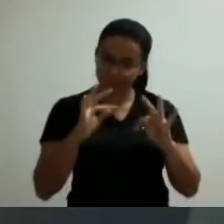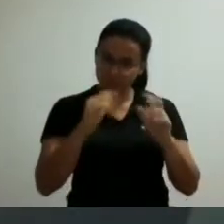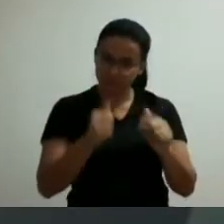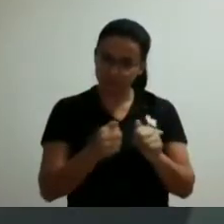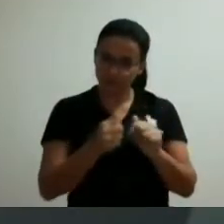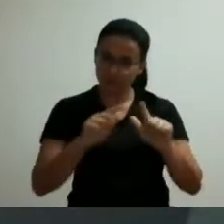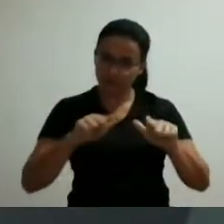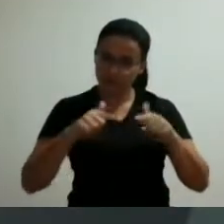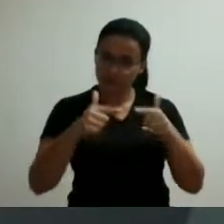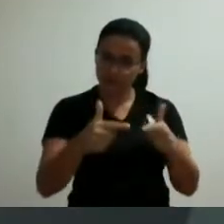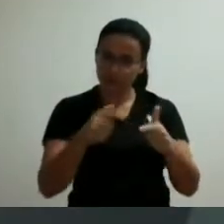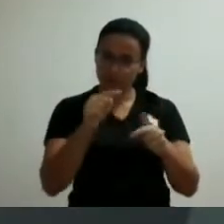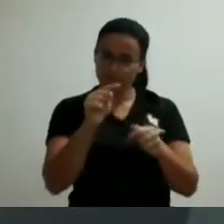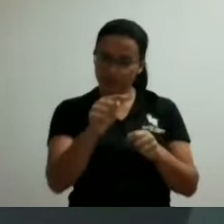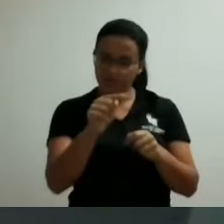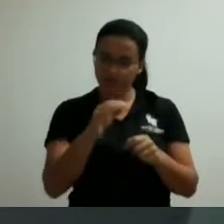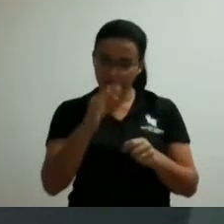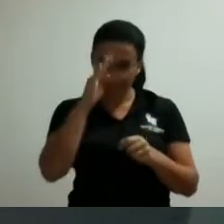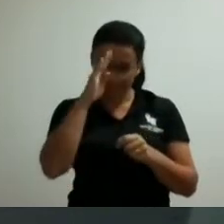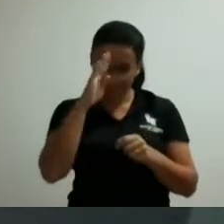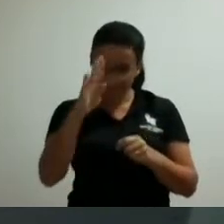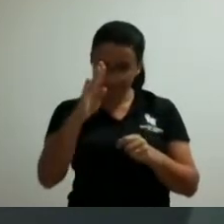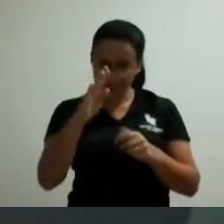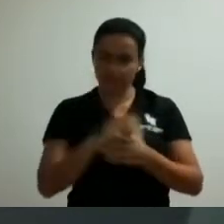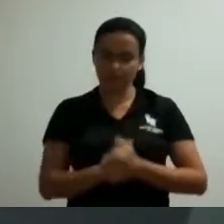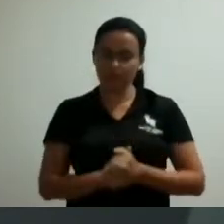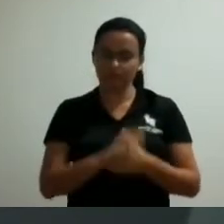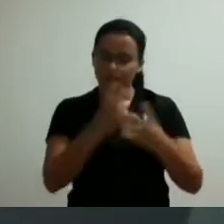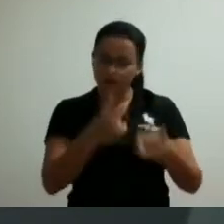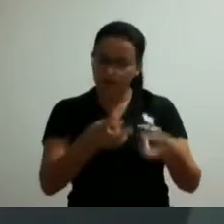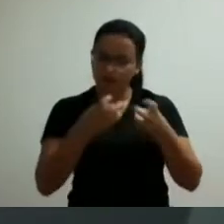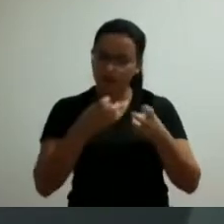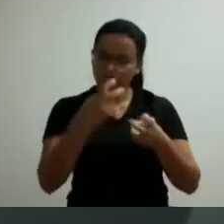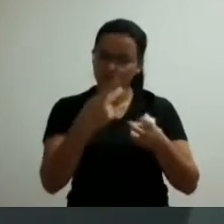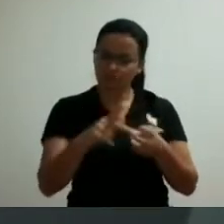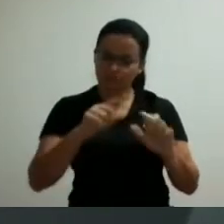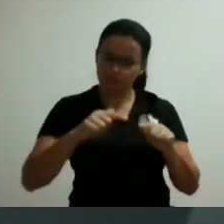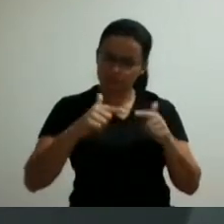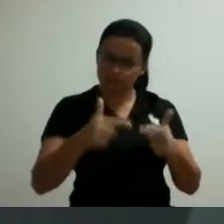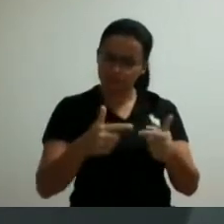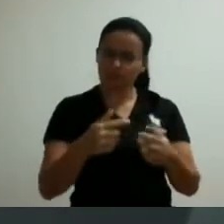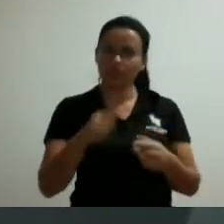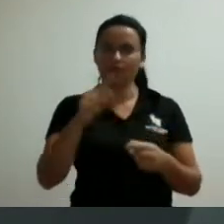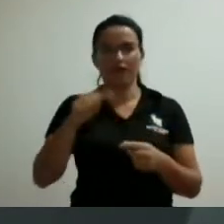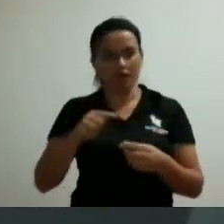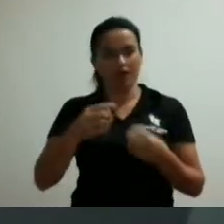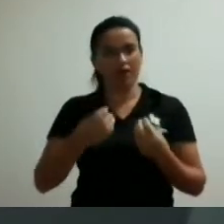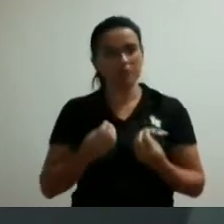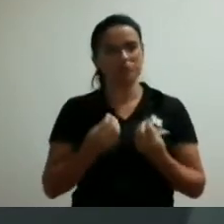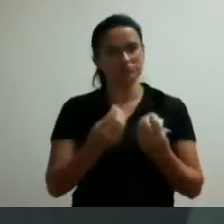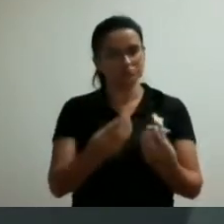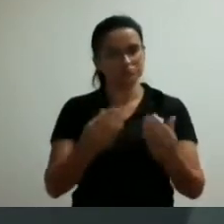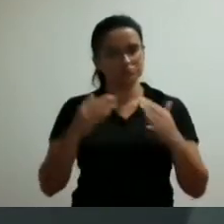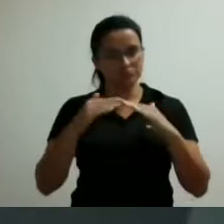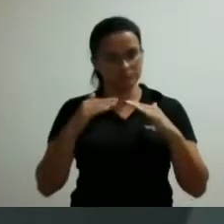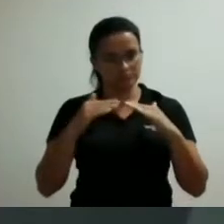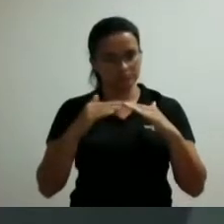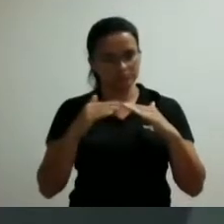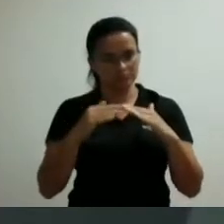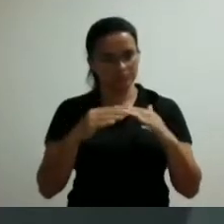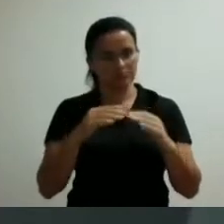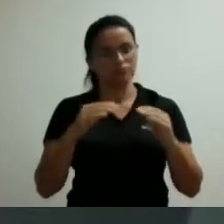como militar desta forma reconhecemos como totalmente justa homenagem pelo que somos